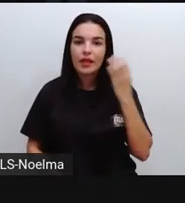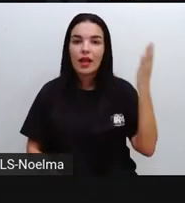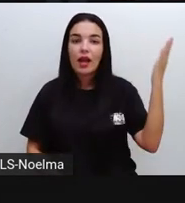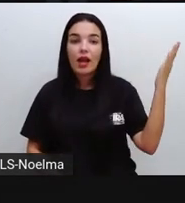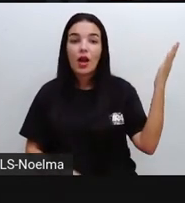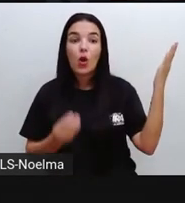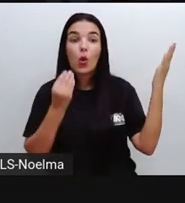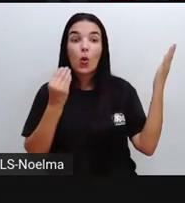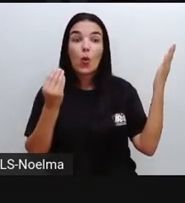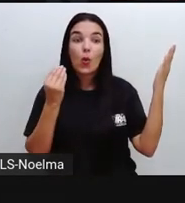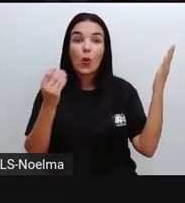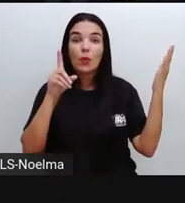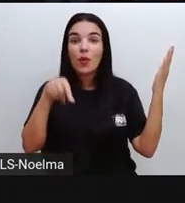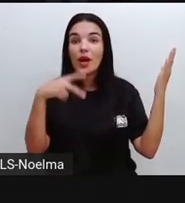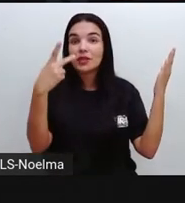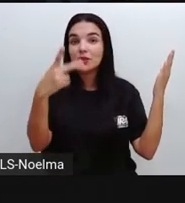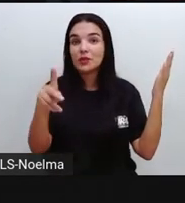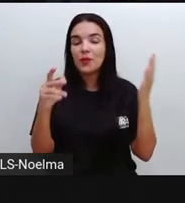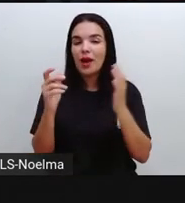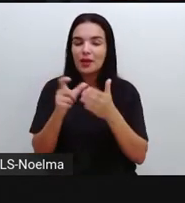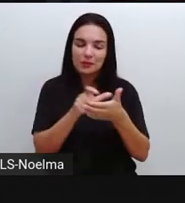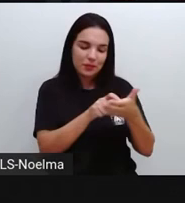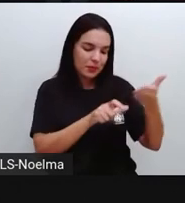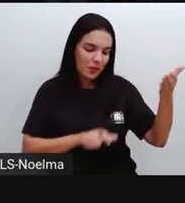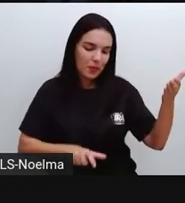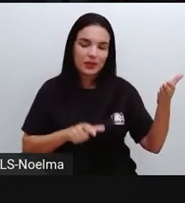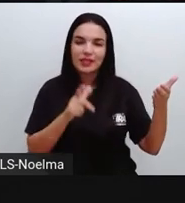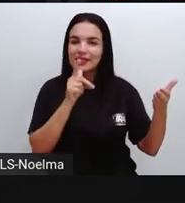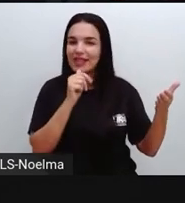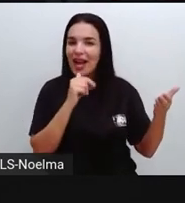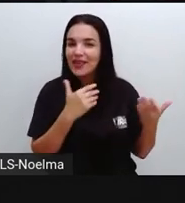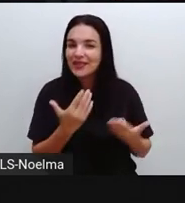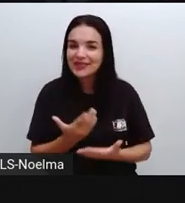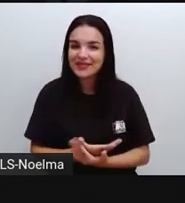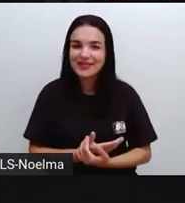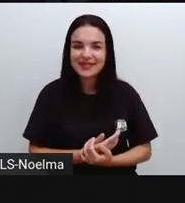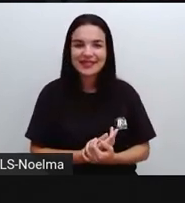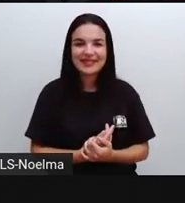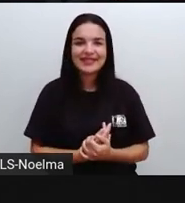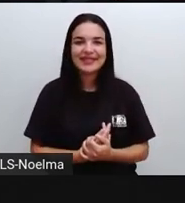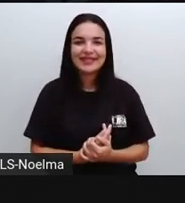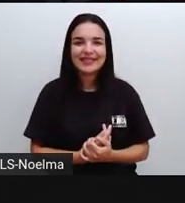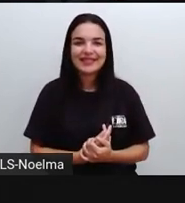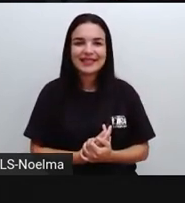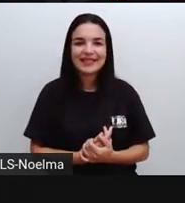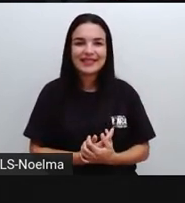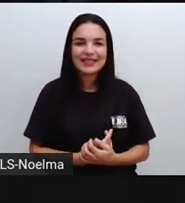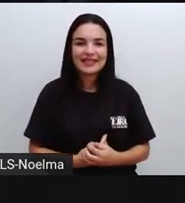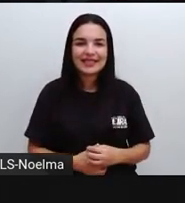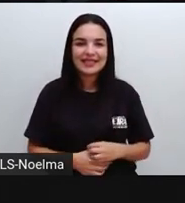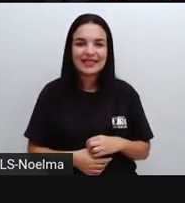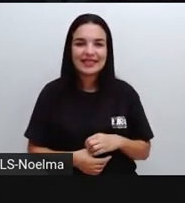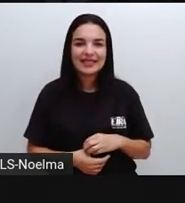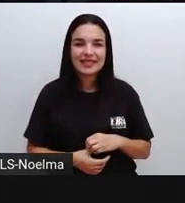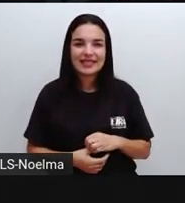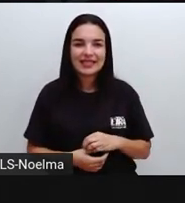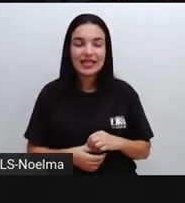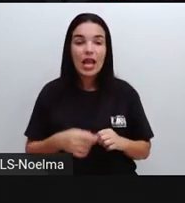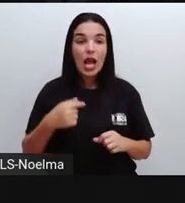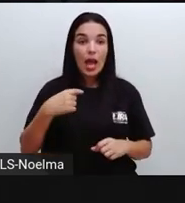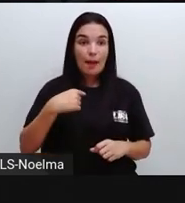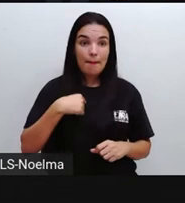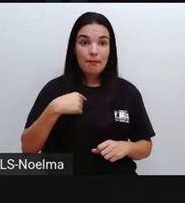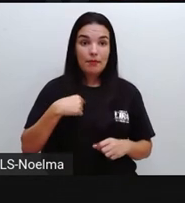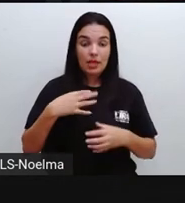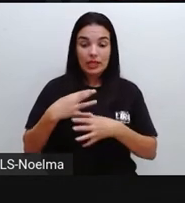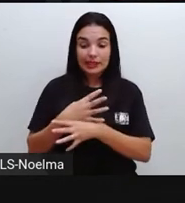Entenda agora sua conta de água e esgurro. Então, como é que, aqui a gente tem do Saai, né? Na minha cidade é